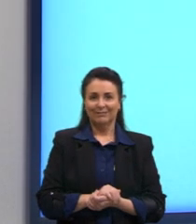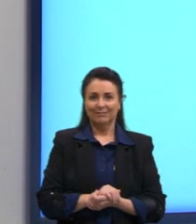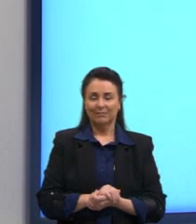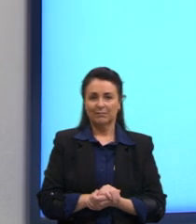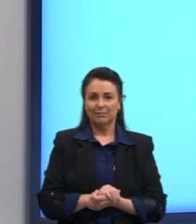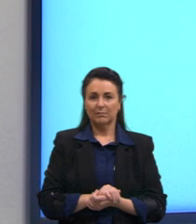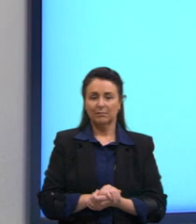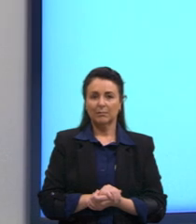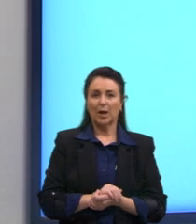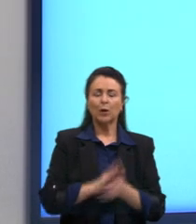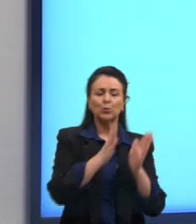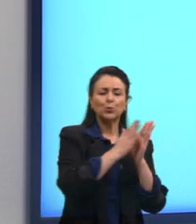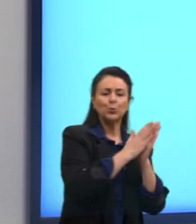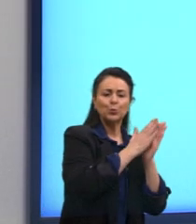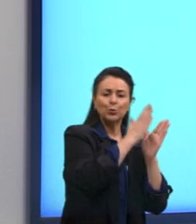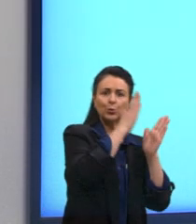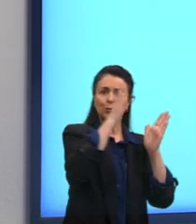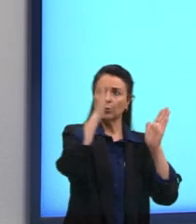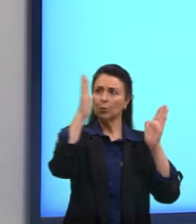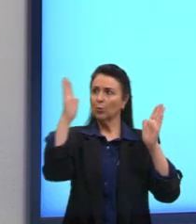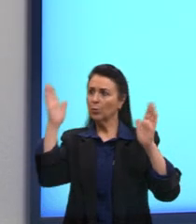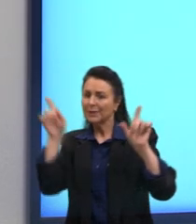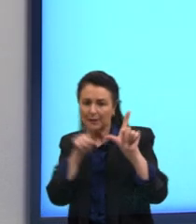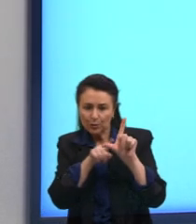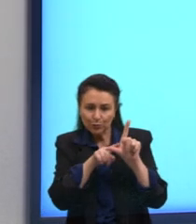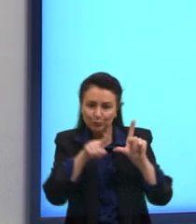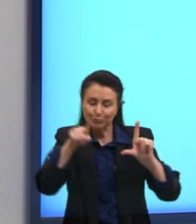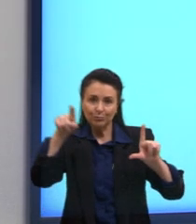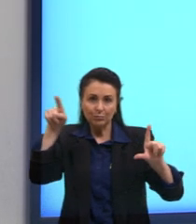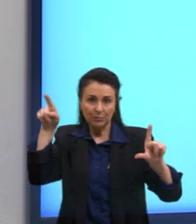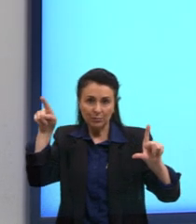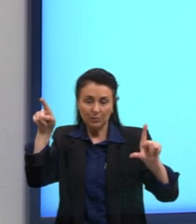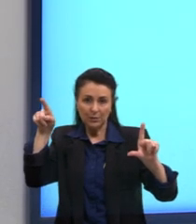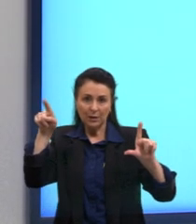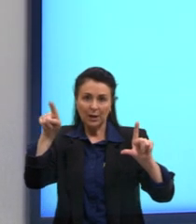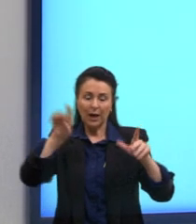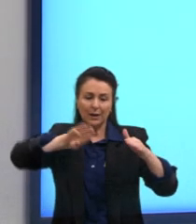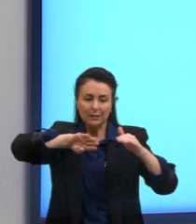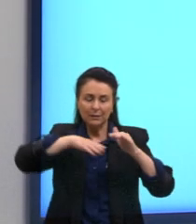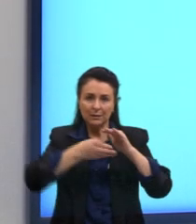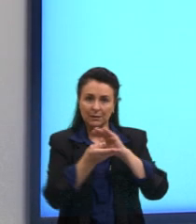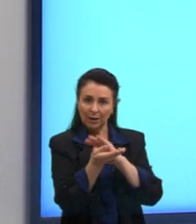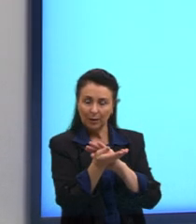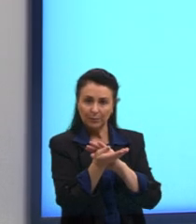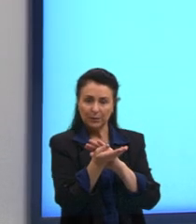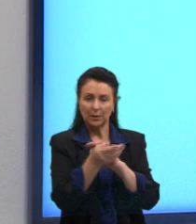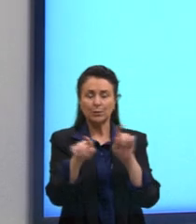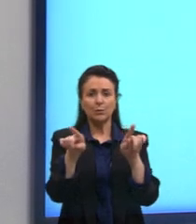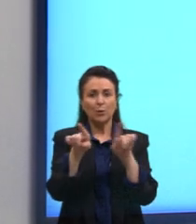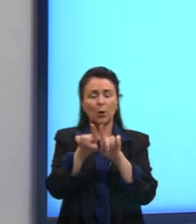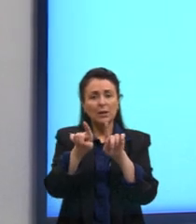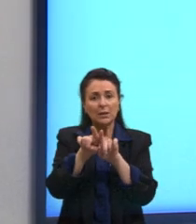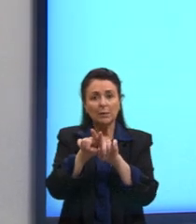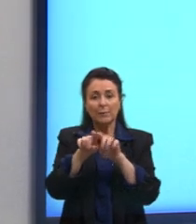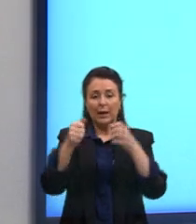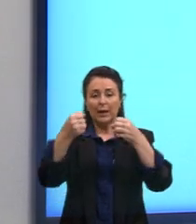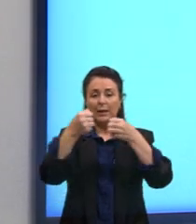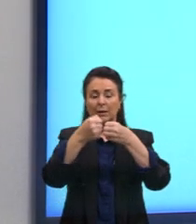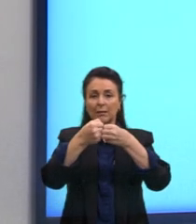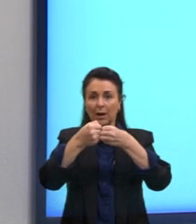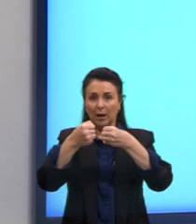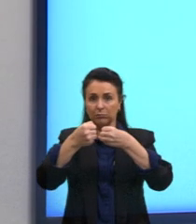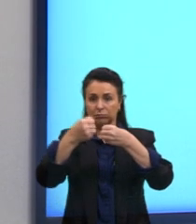Ao longo do processo evolutivo, as adaptações anatômicas e fisiológicas permitiram a